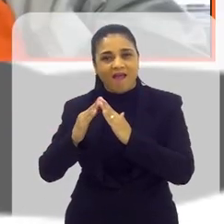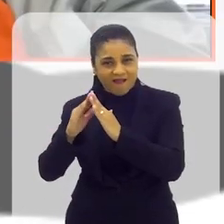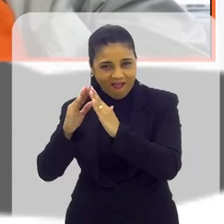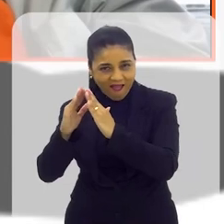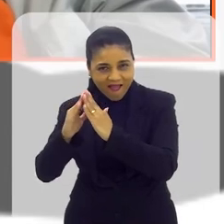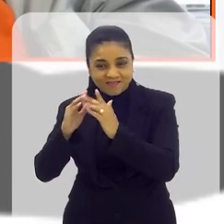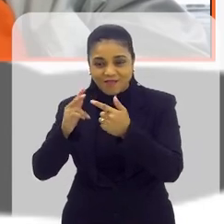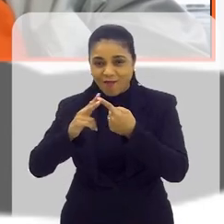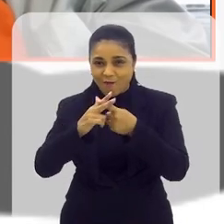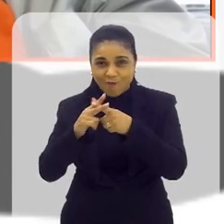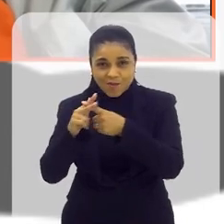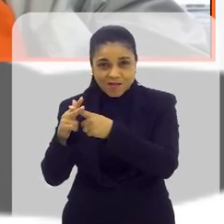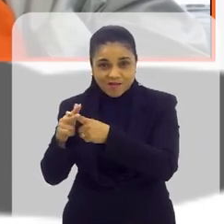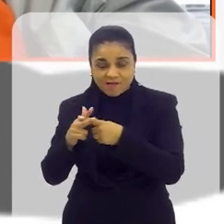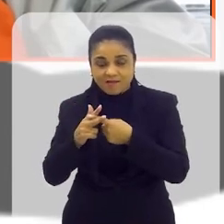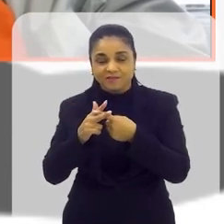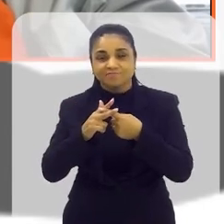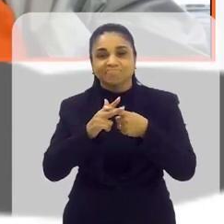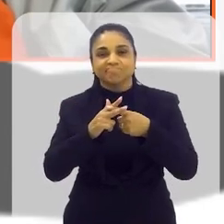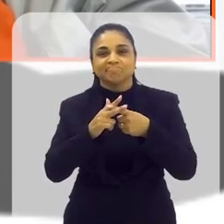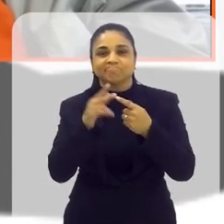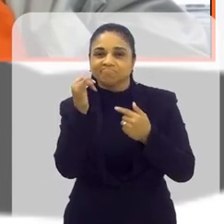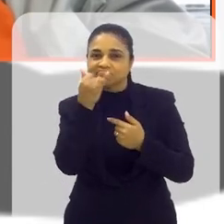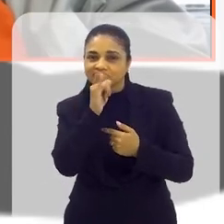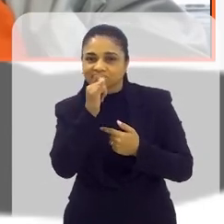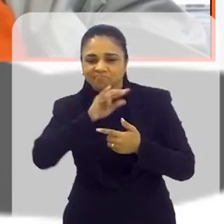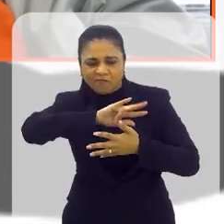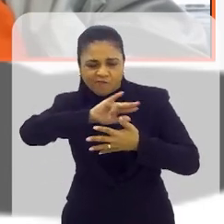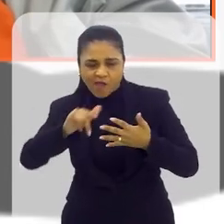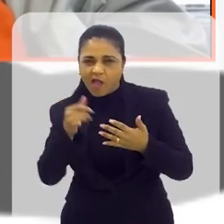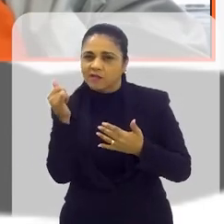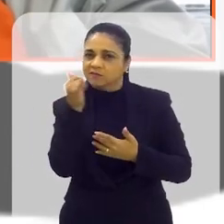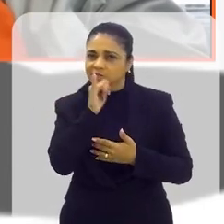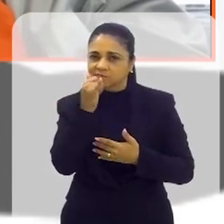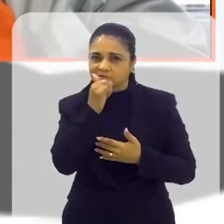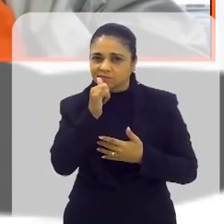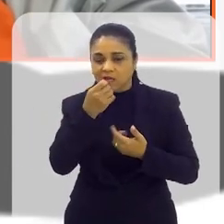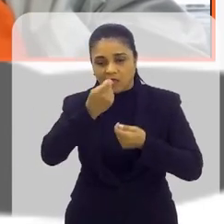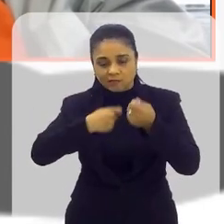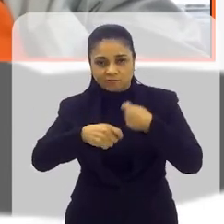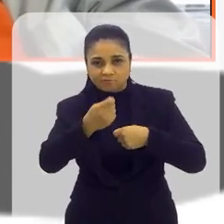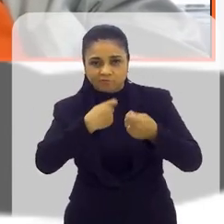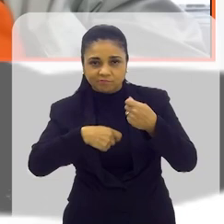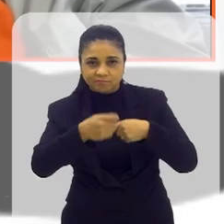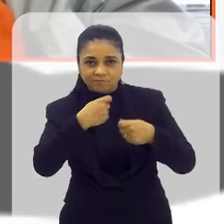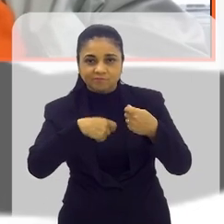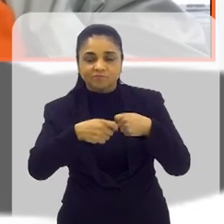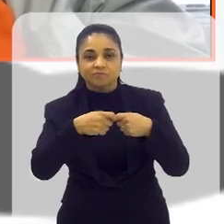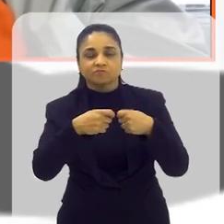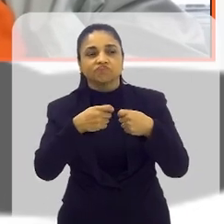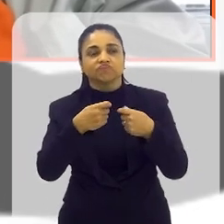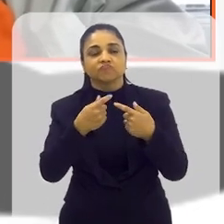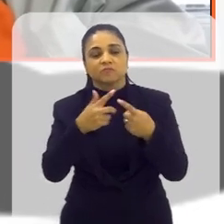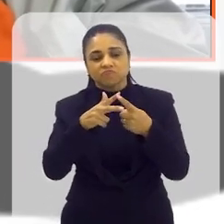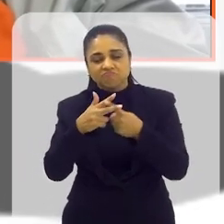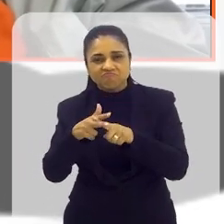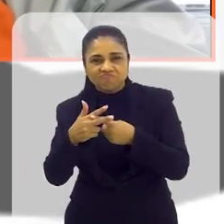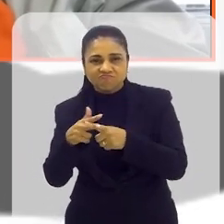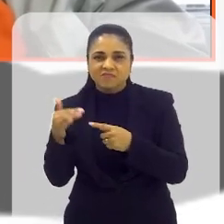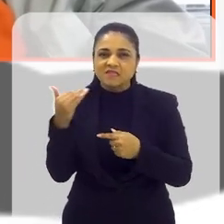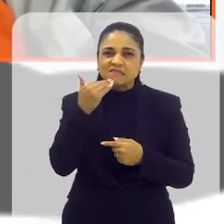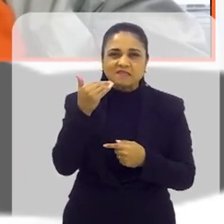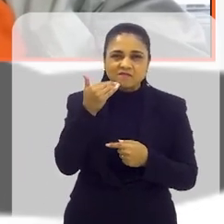foi um programa de recuperação de móveis eletrodomésticos e equipamentos da administração municipal em desuso por